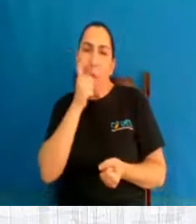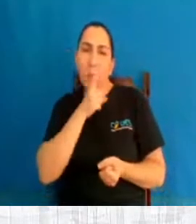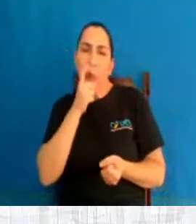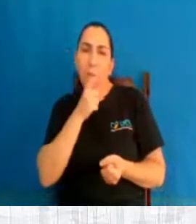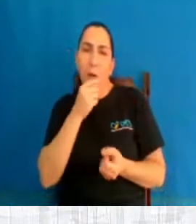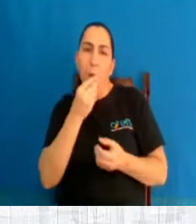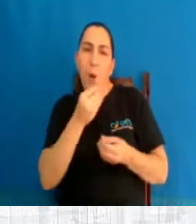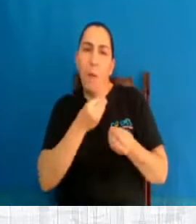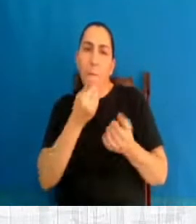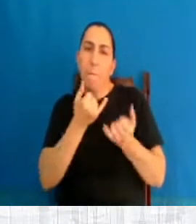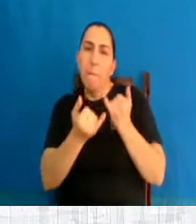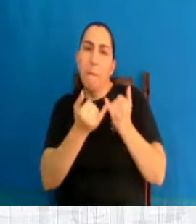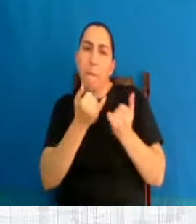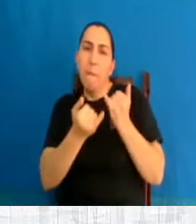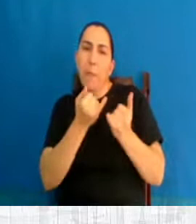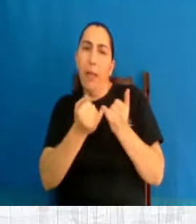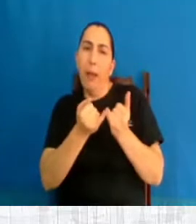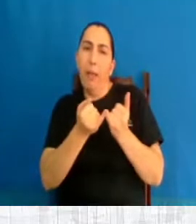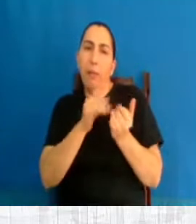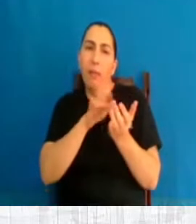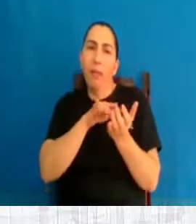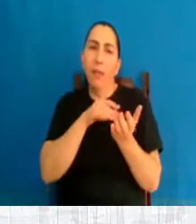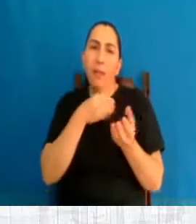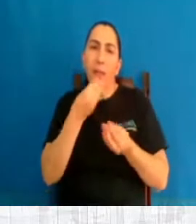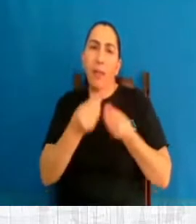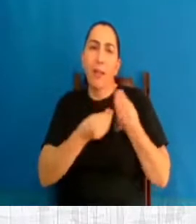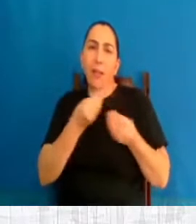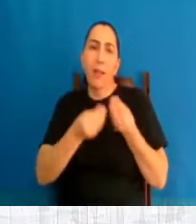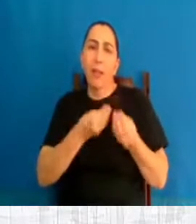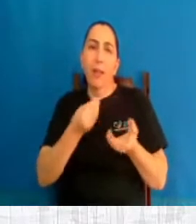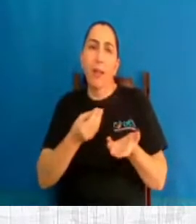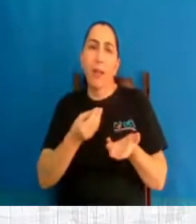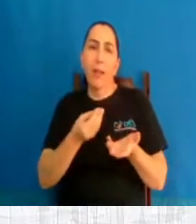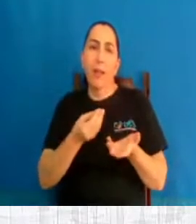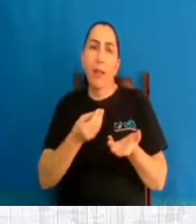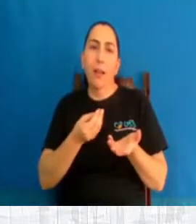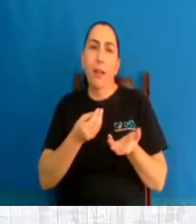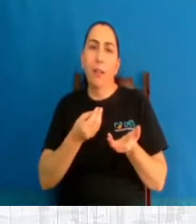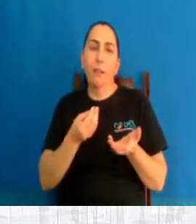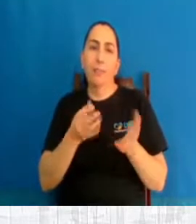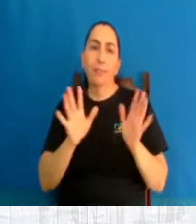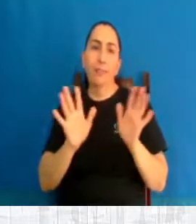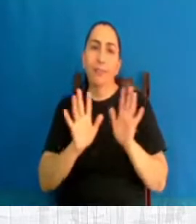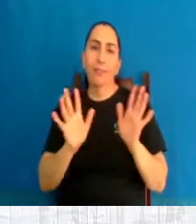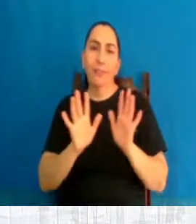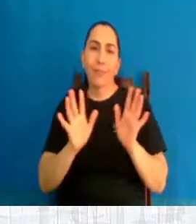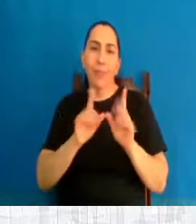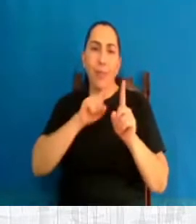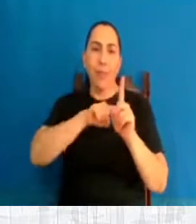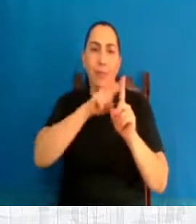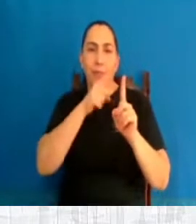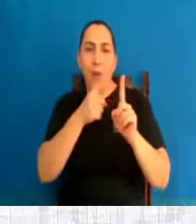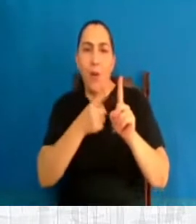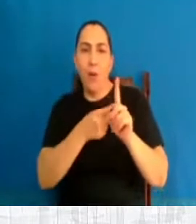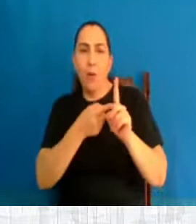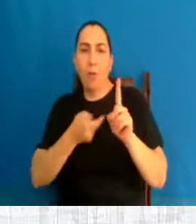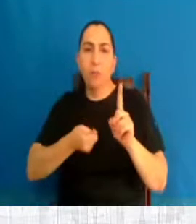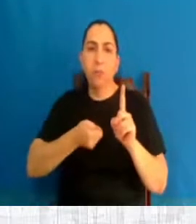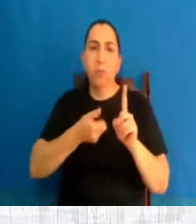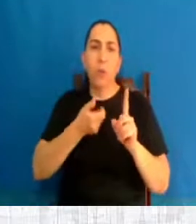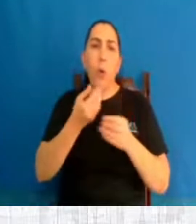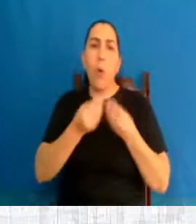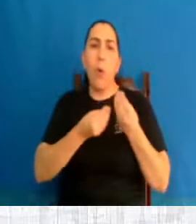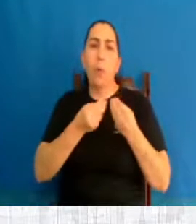hormônios para enganar o sistema imunológico da mulher, senão ele é expulso como um corpo estranho. Não é corpo da mulher. É um outro DNA